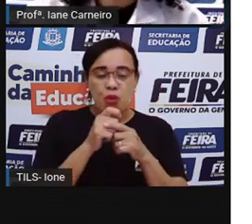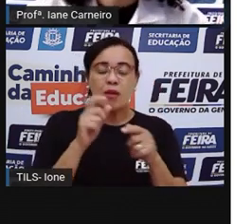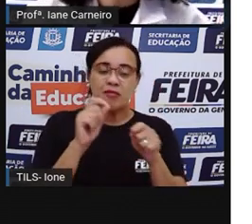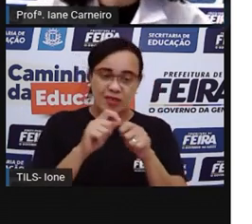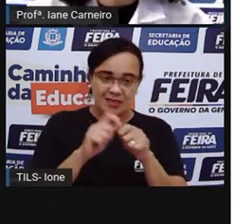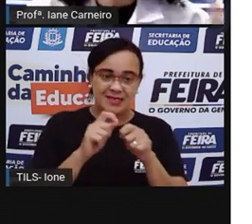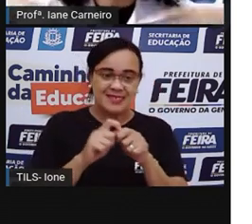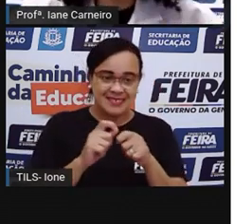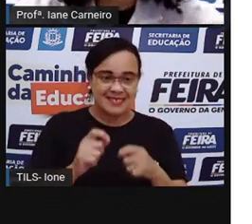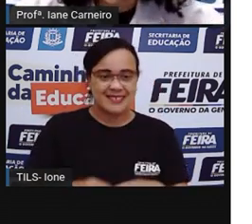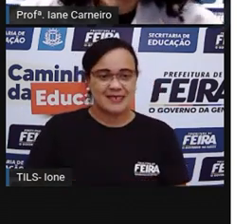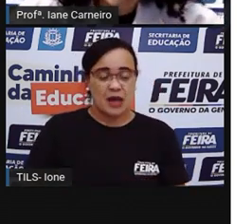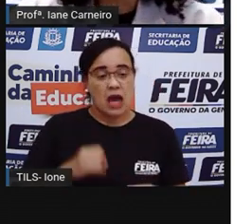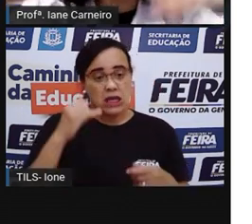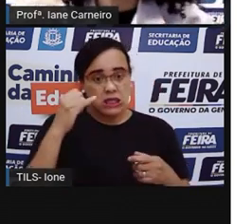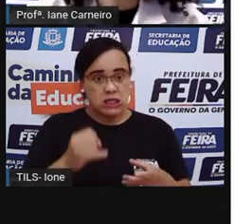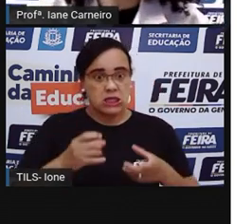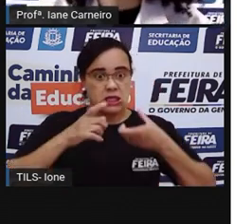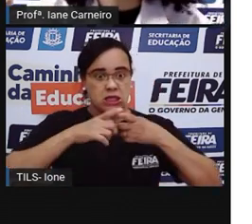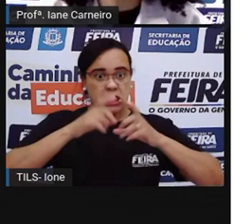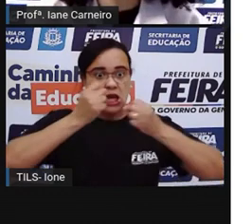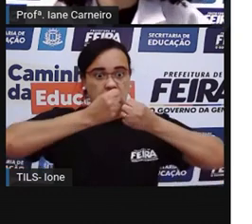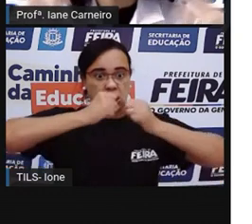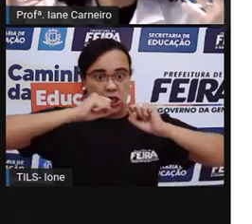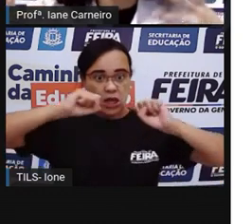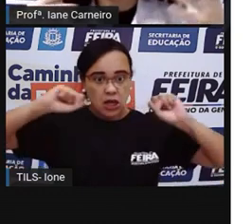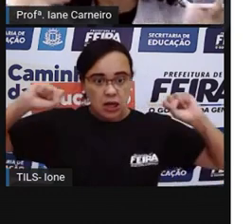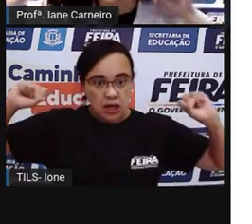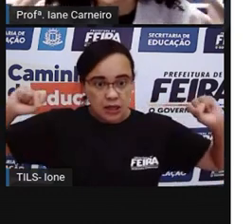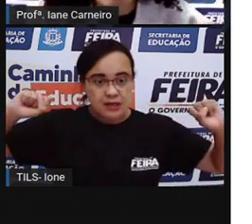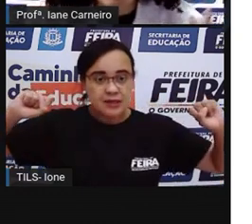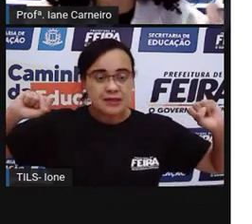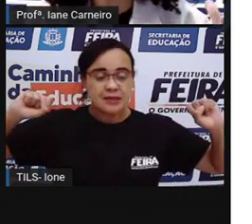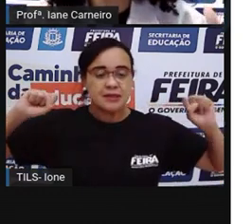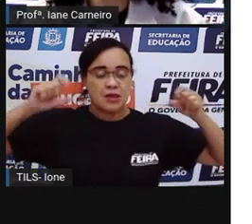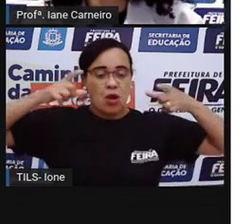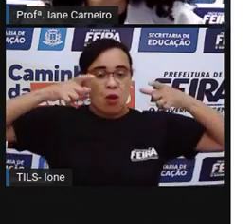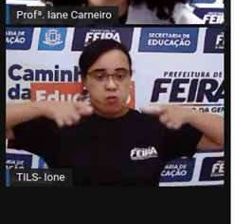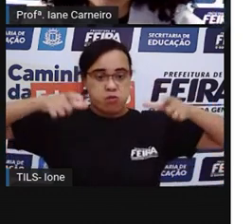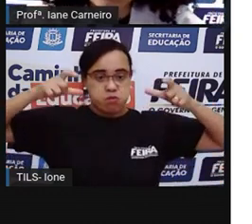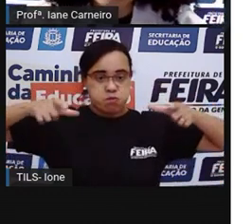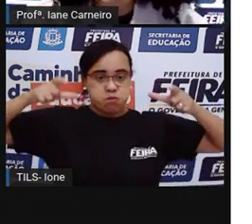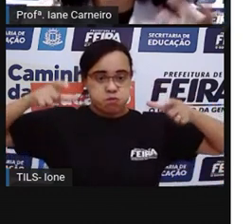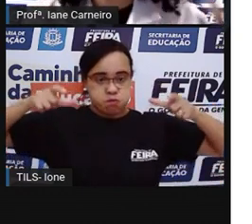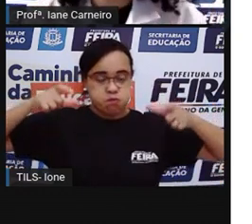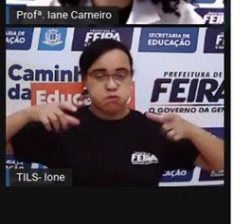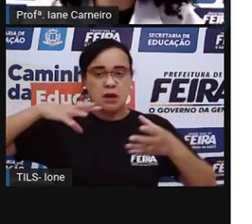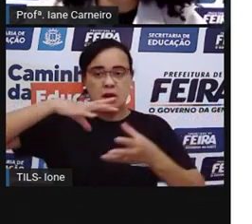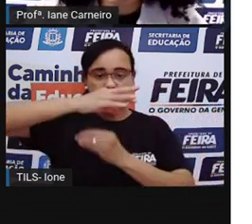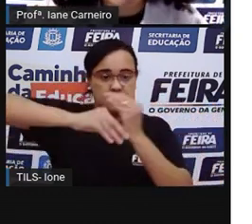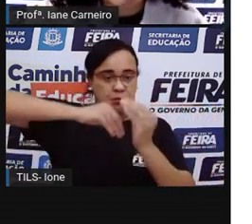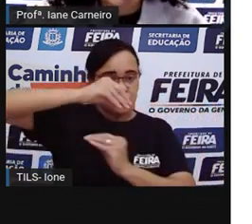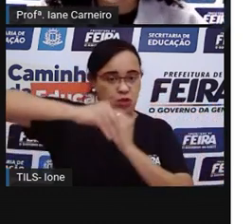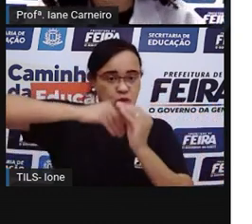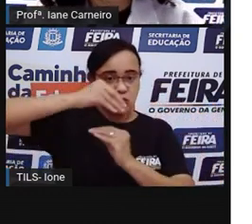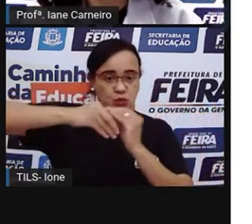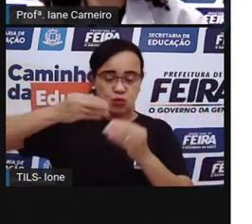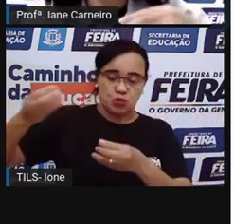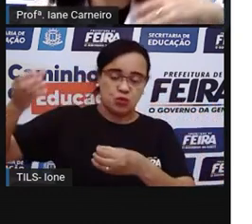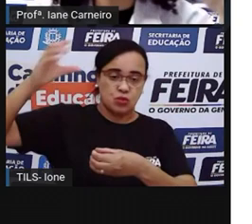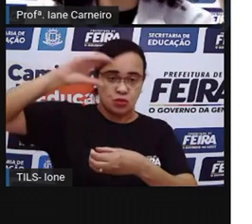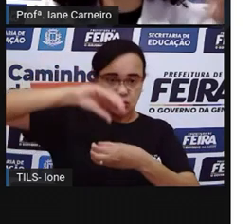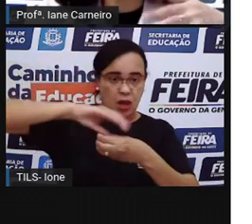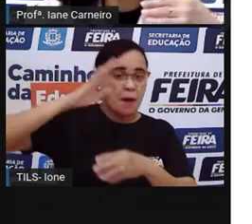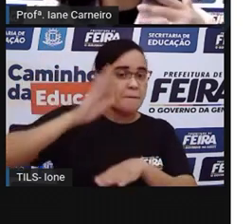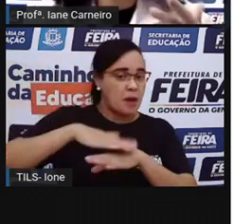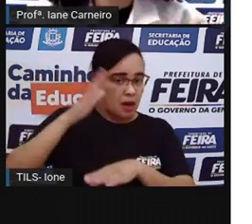quiser a bolinha de sabão gigante, como a Pro já explicou, aí você vai ter que acrescentar outros produtos aqui nessa receita. E